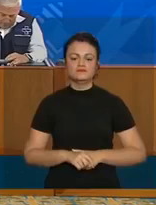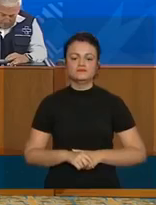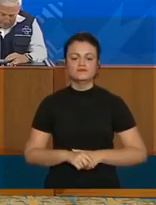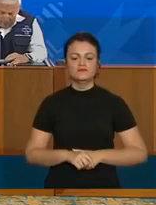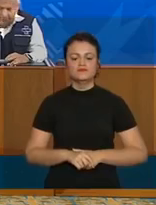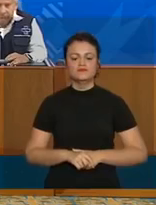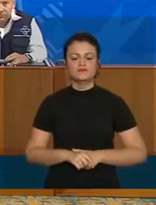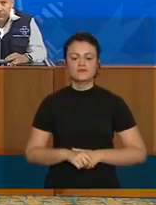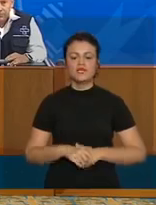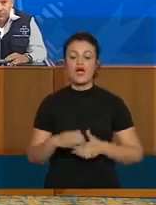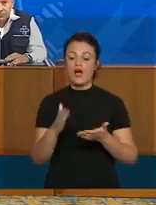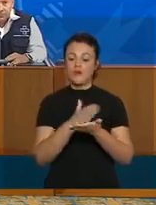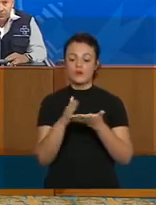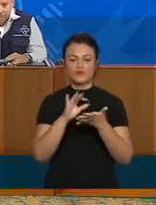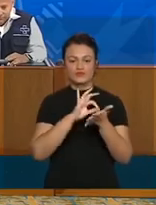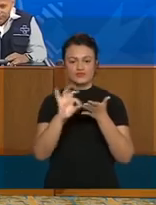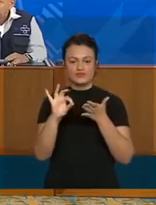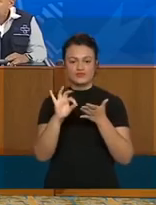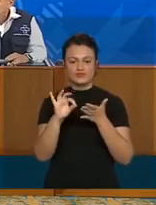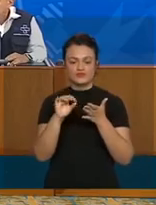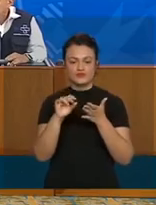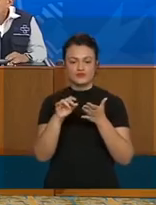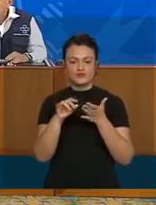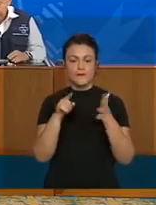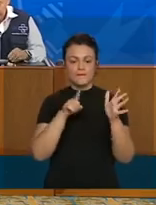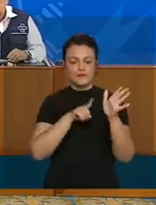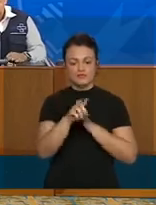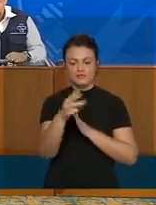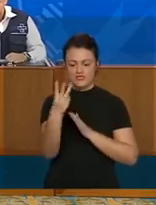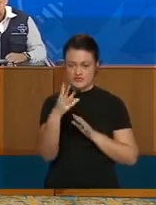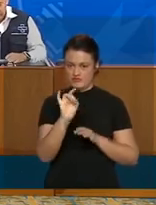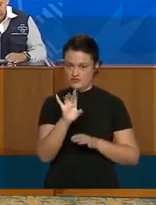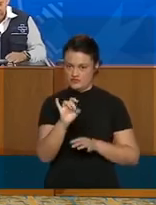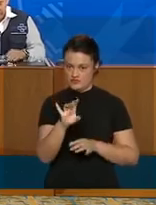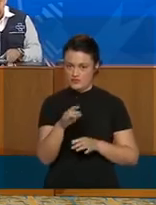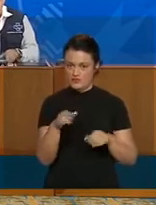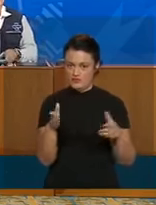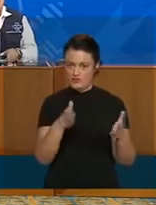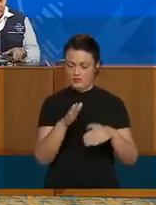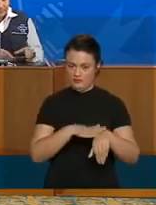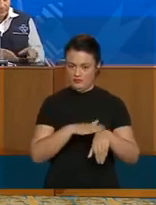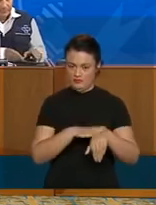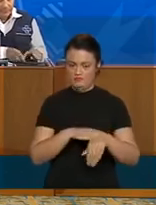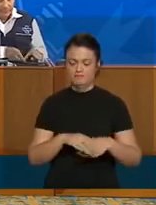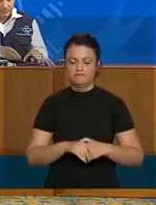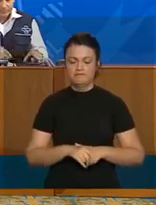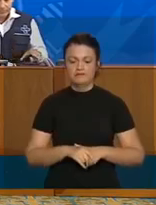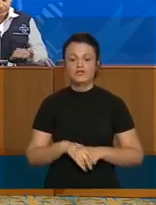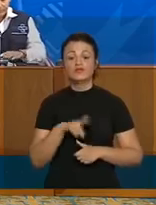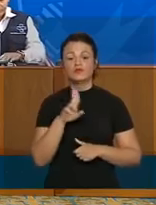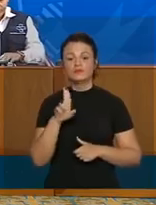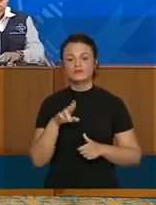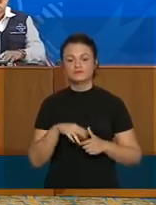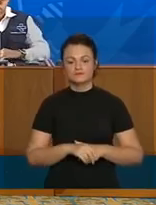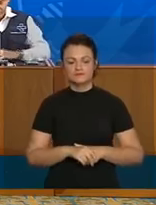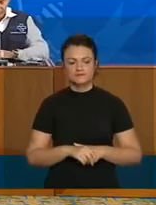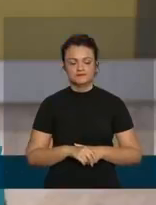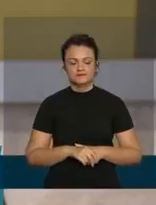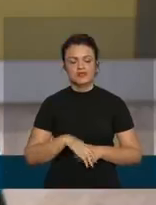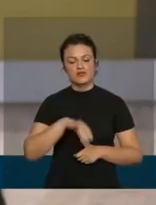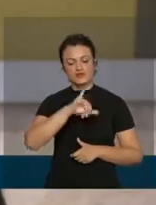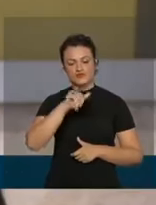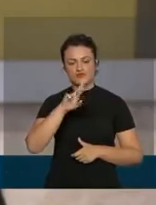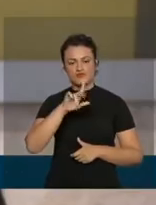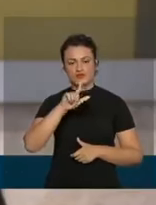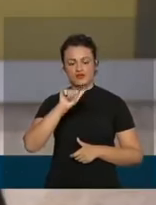Temos alguns inscritos, vamos fechar nas próximas três perguntas, por questão de tempo. Nome e veículo, por favor. Juliana